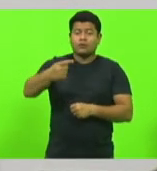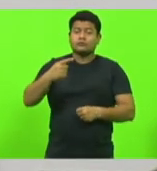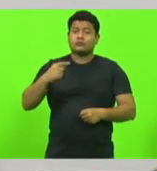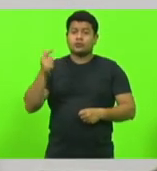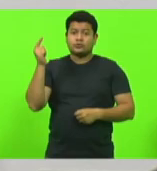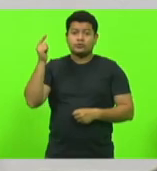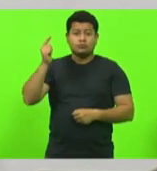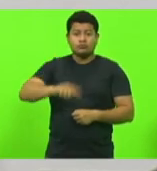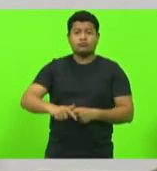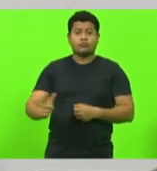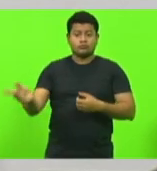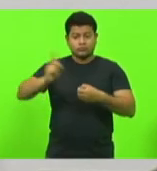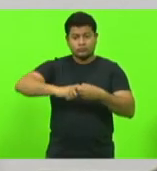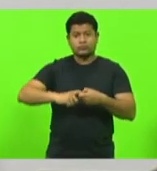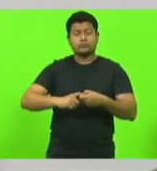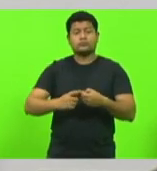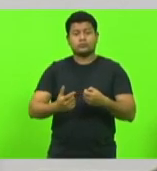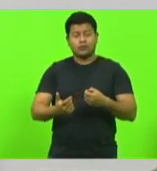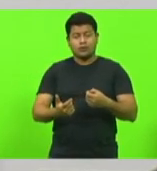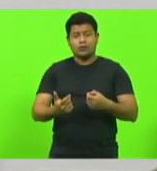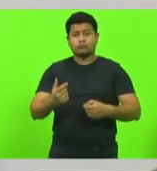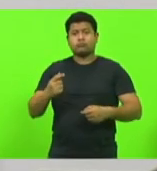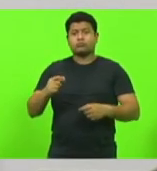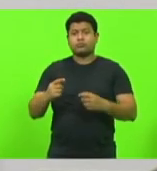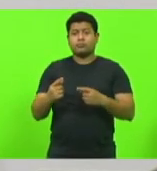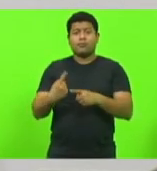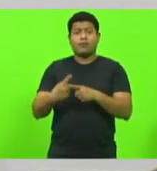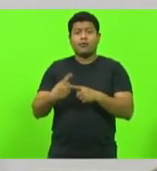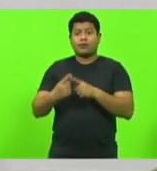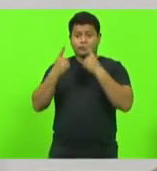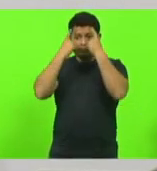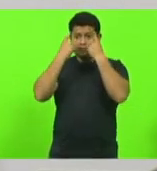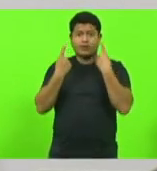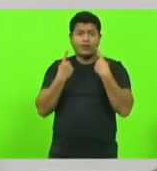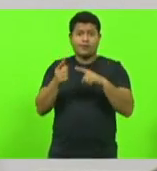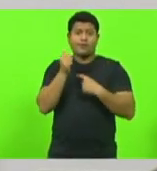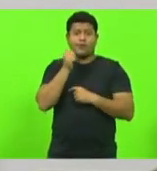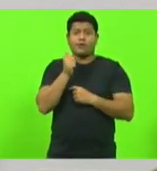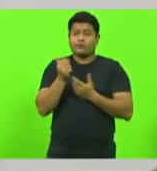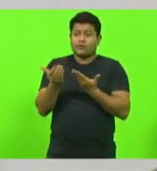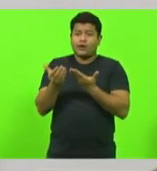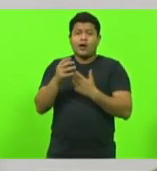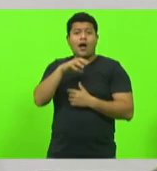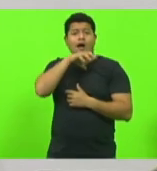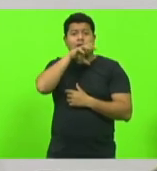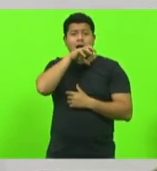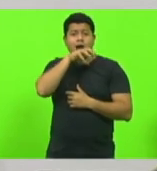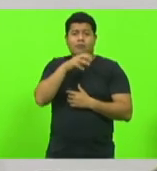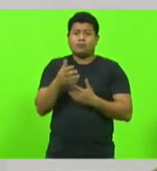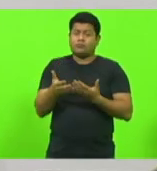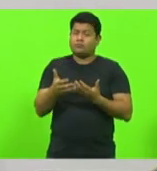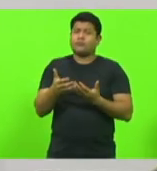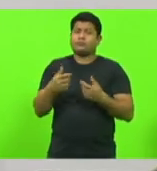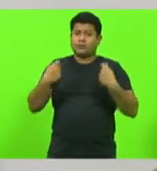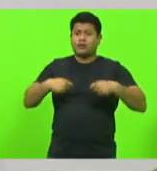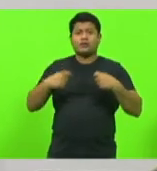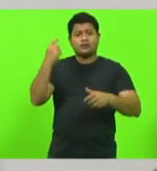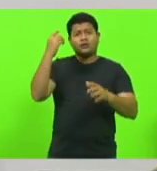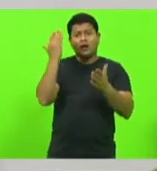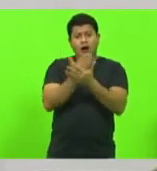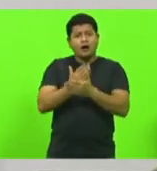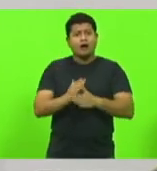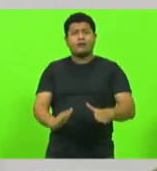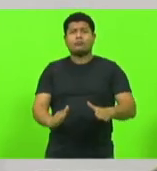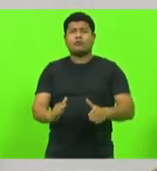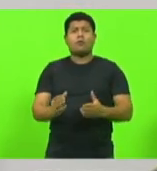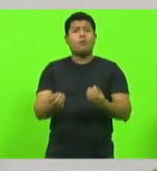fato, a violência contra os animais, ela também precisa ser exaurida, senhor presidente. Como é que se pode achar